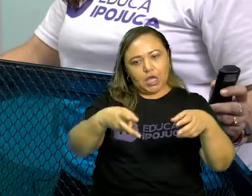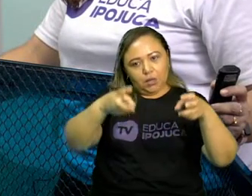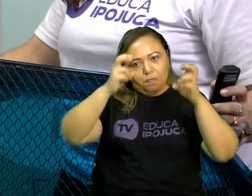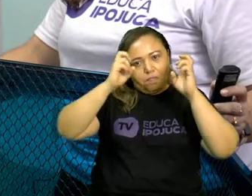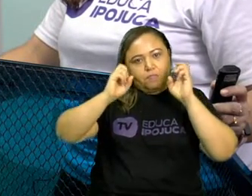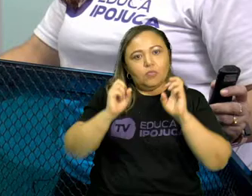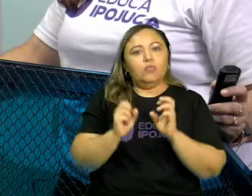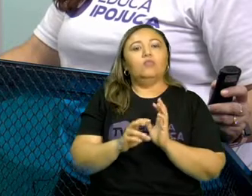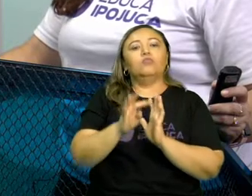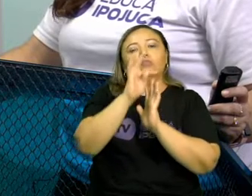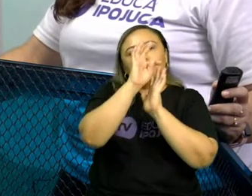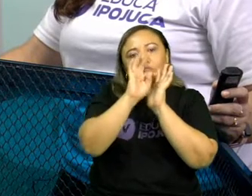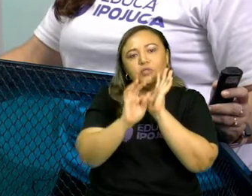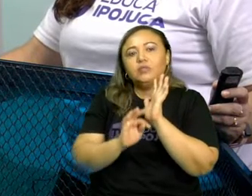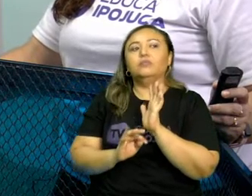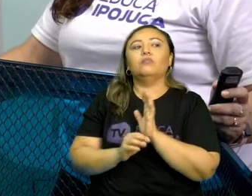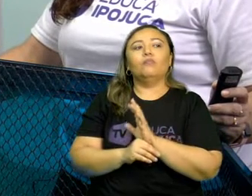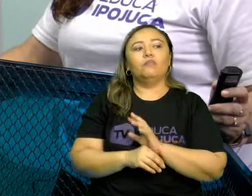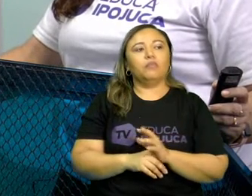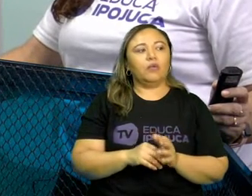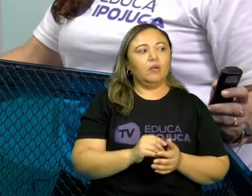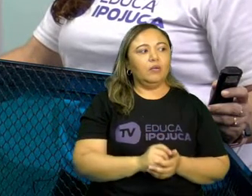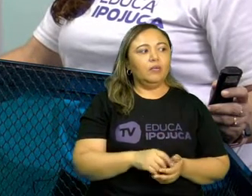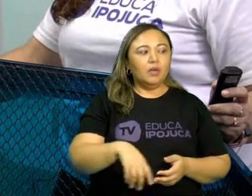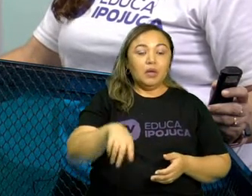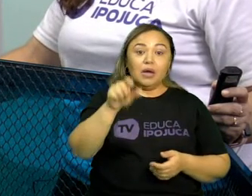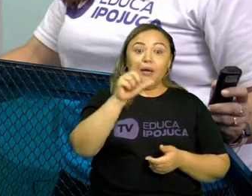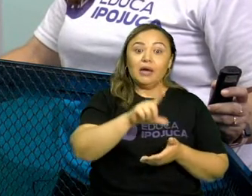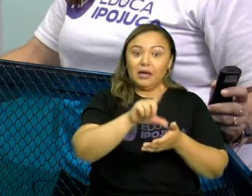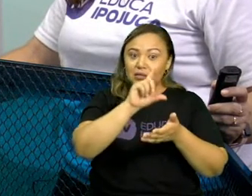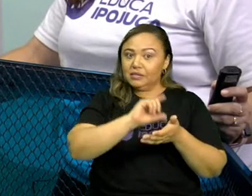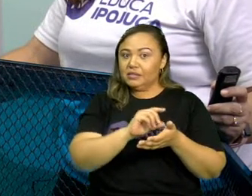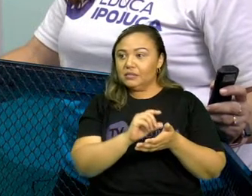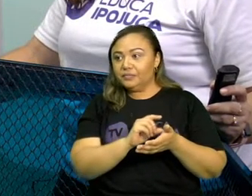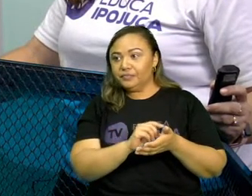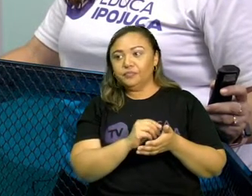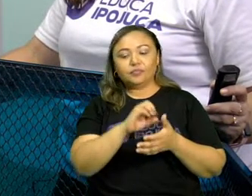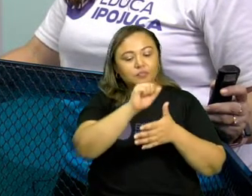Mas antes disso, vamos retomar o nosso desafio.